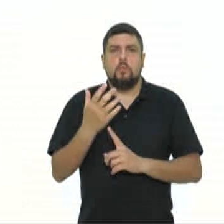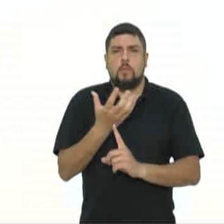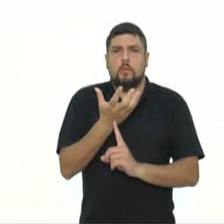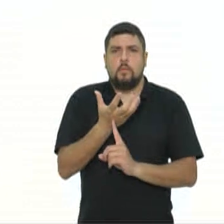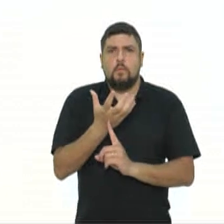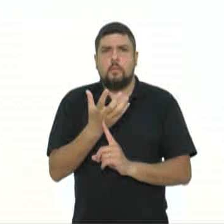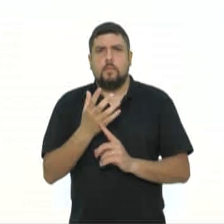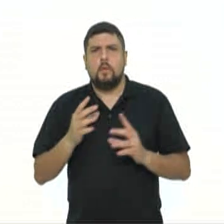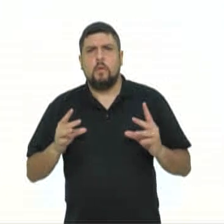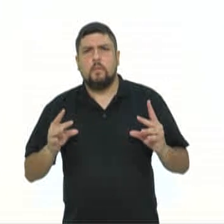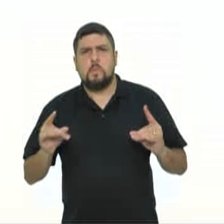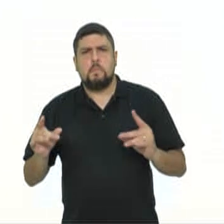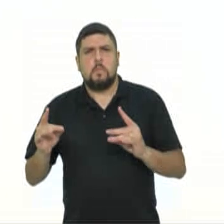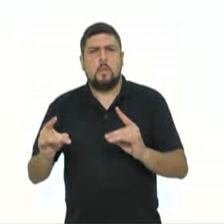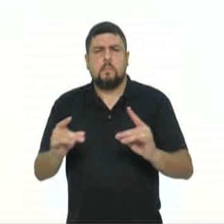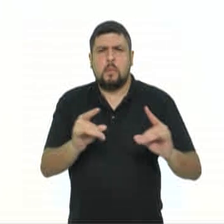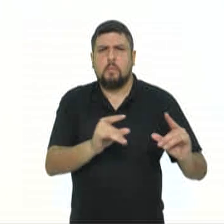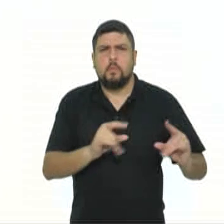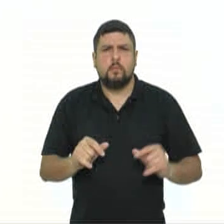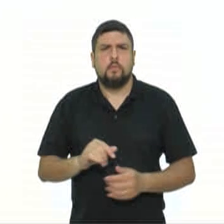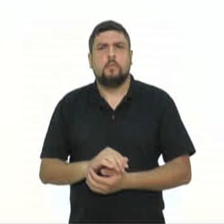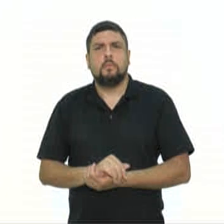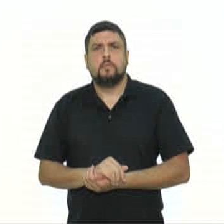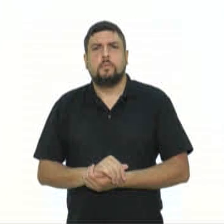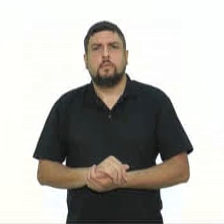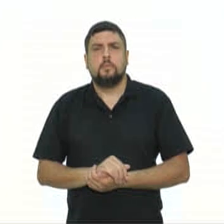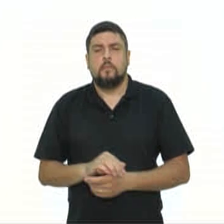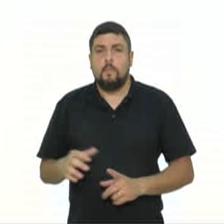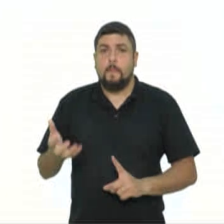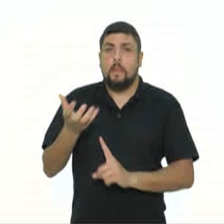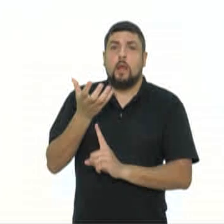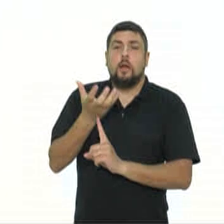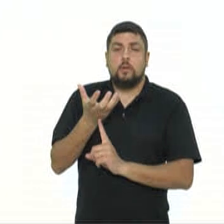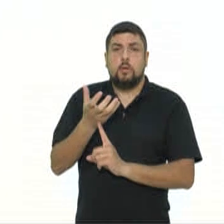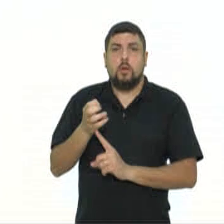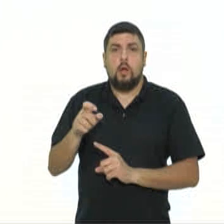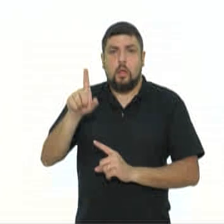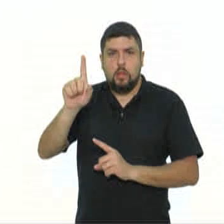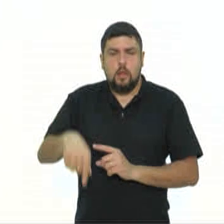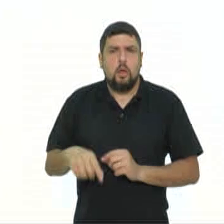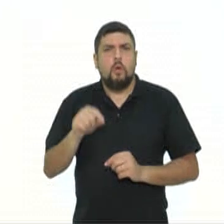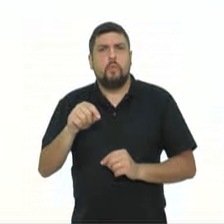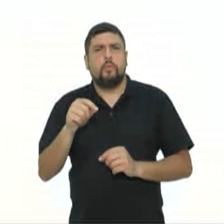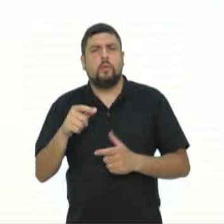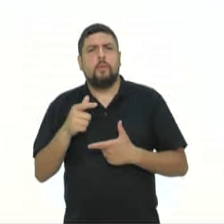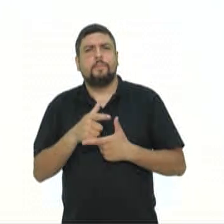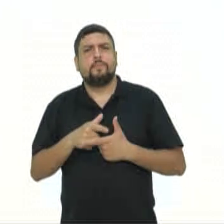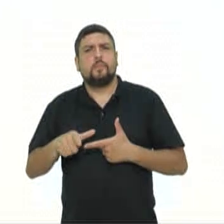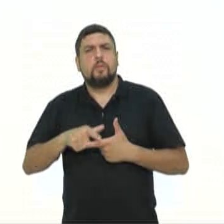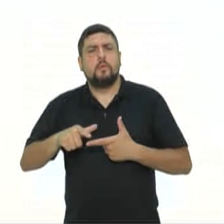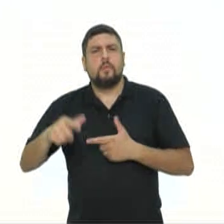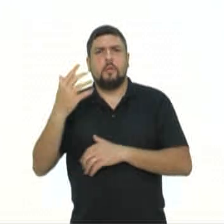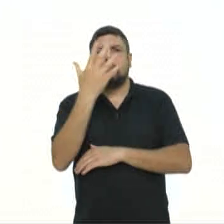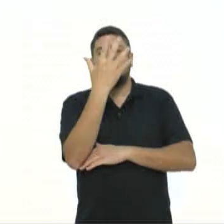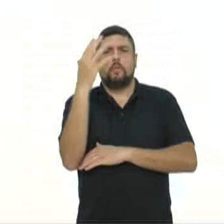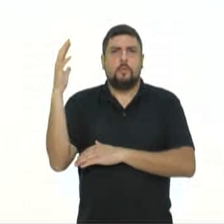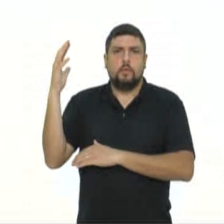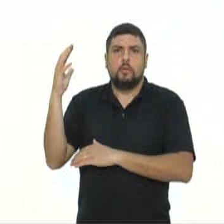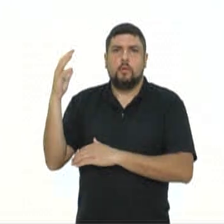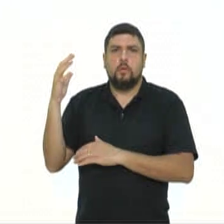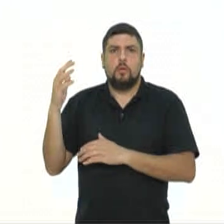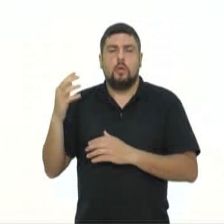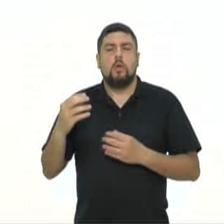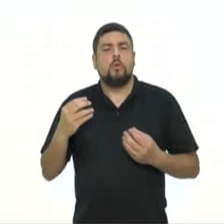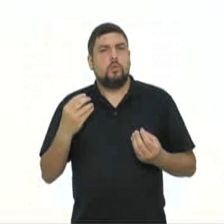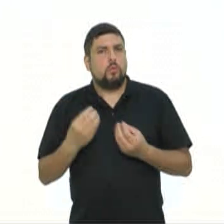clima, poluição e doenças. A araucária é uma das protagonistas desse drama ambiental, sendo atualmente classificada pela União